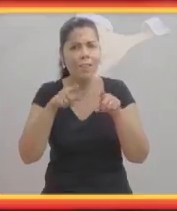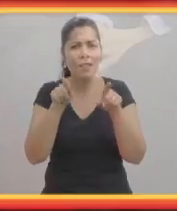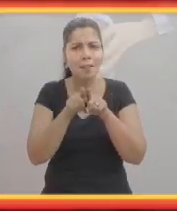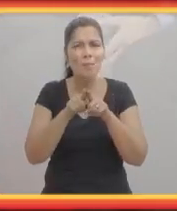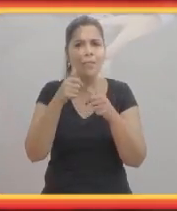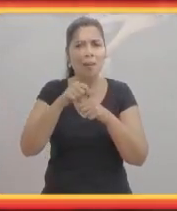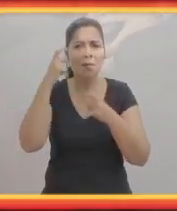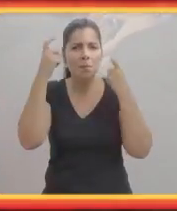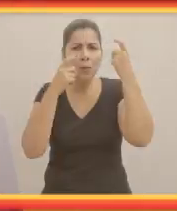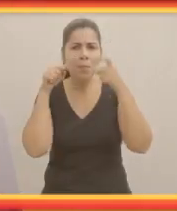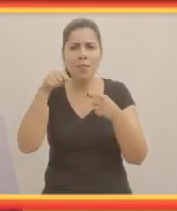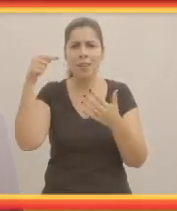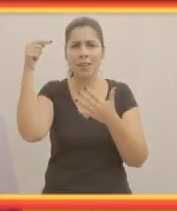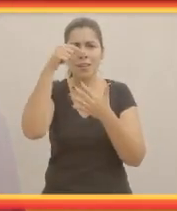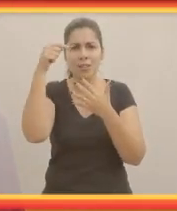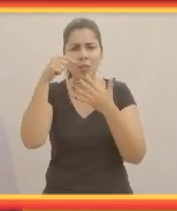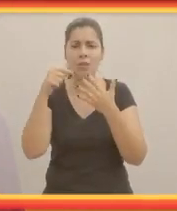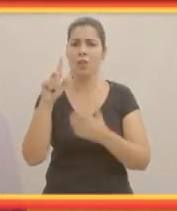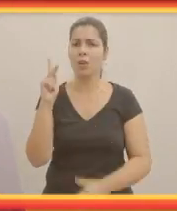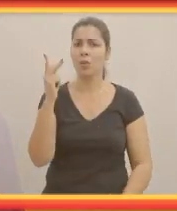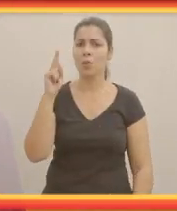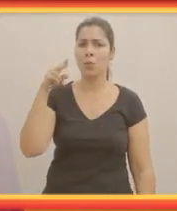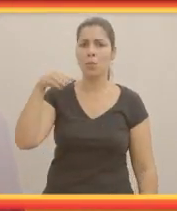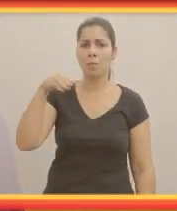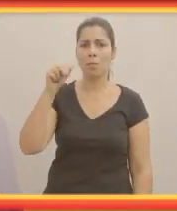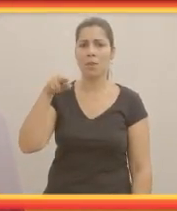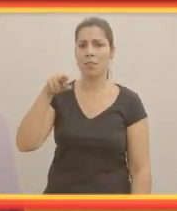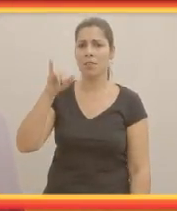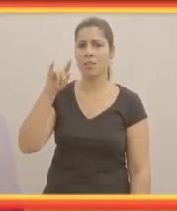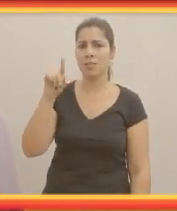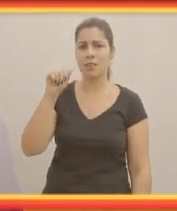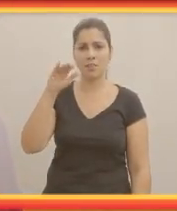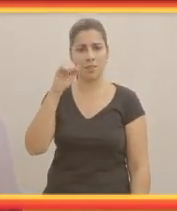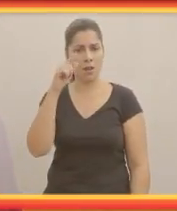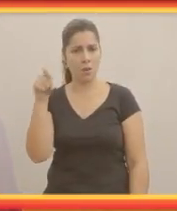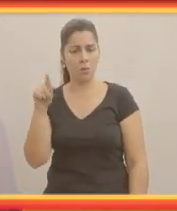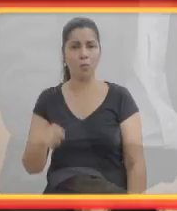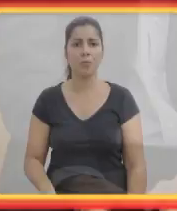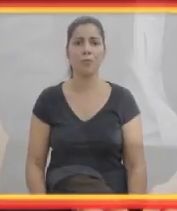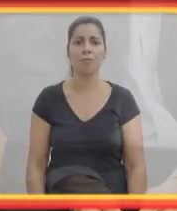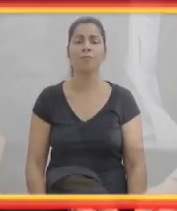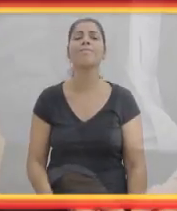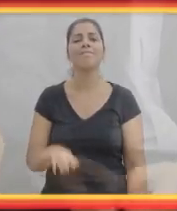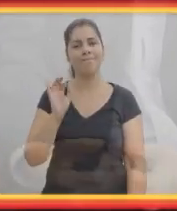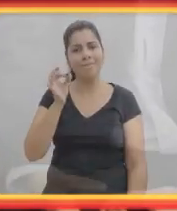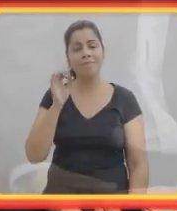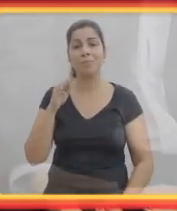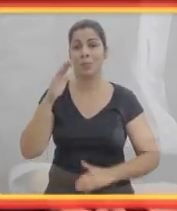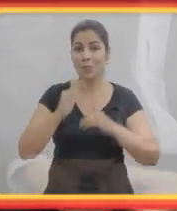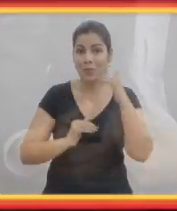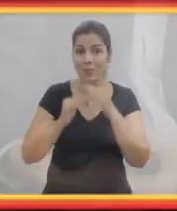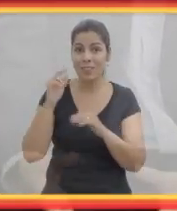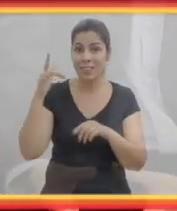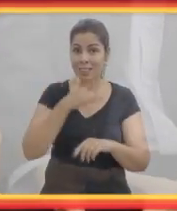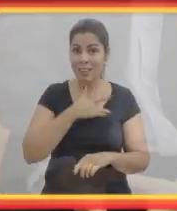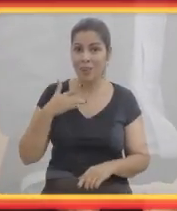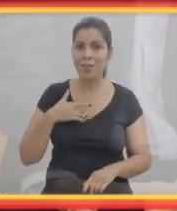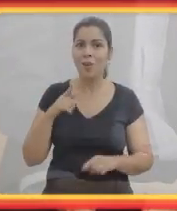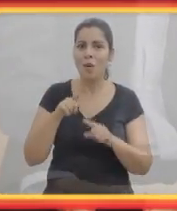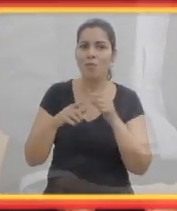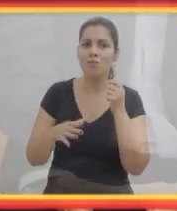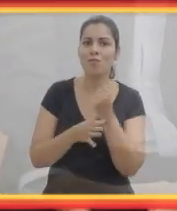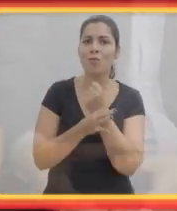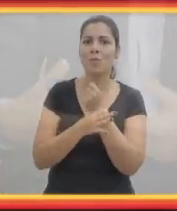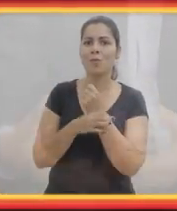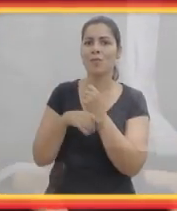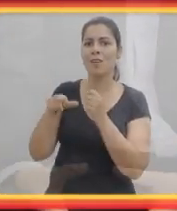Doutor João, a comunidade médica também está preocupada com essa questão da humanização? Certamente. Os profissionais de saúde que dão suporte